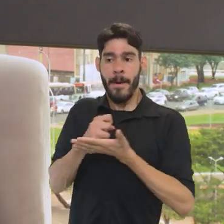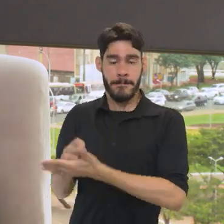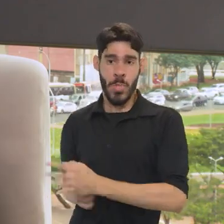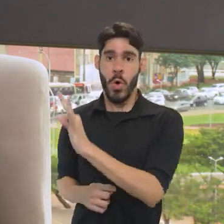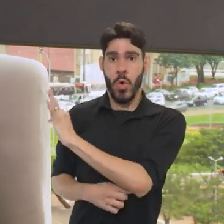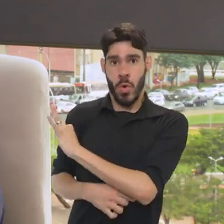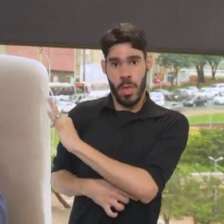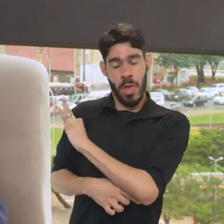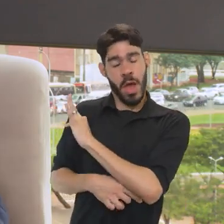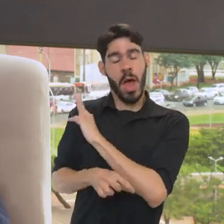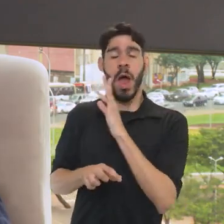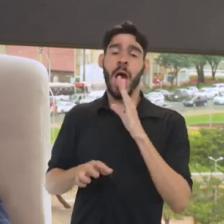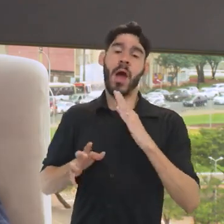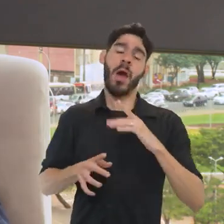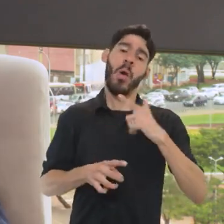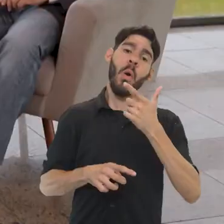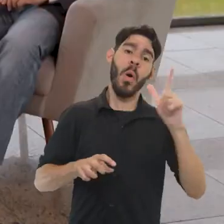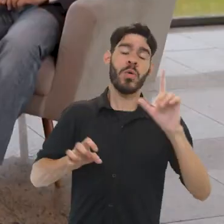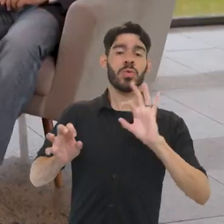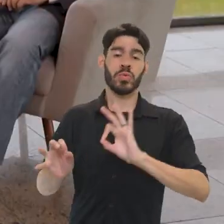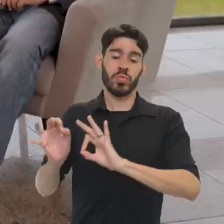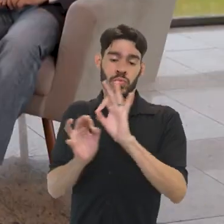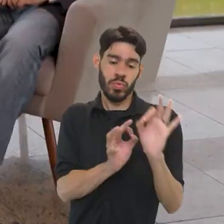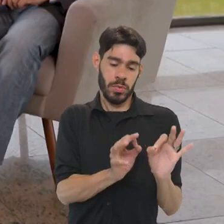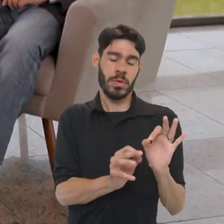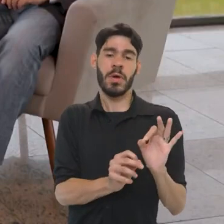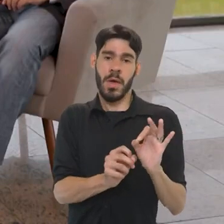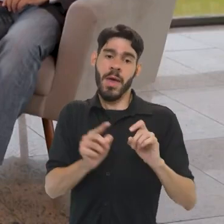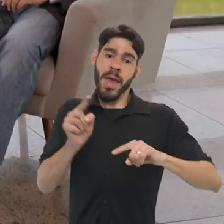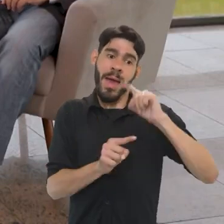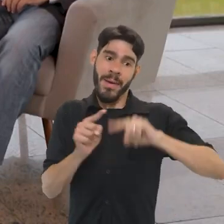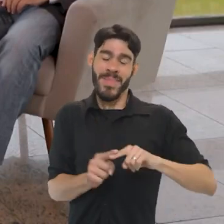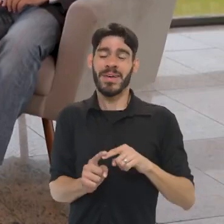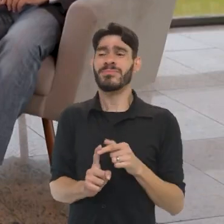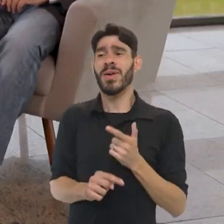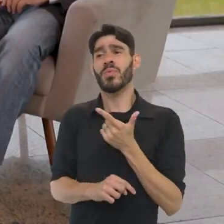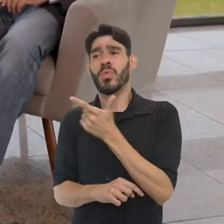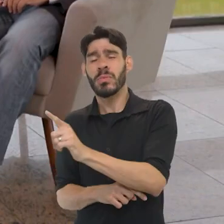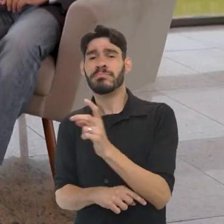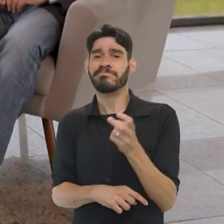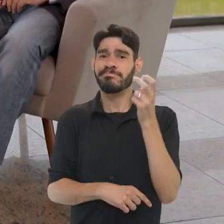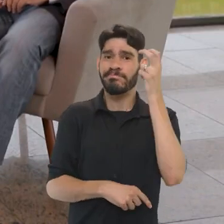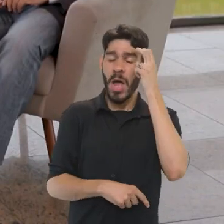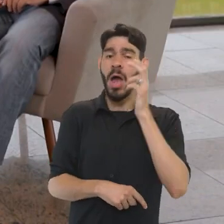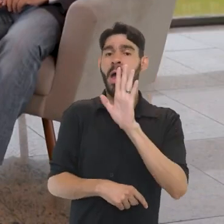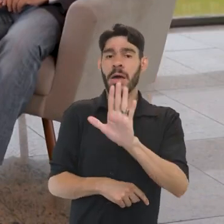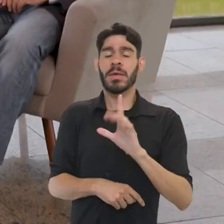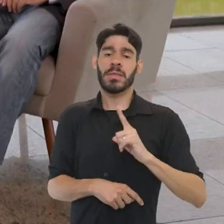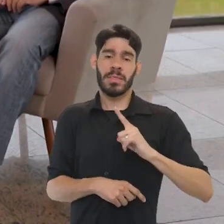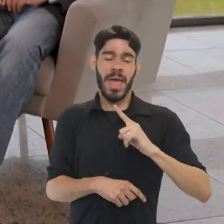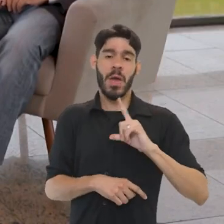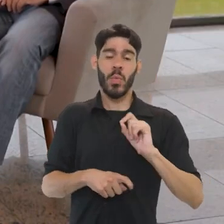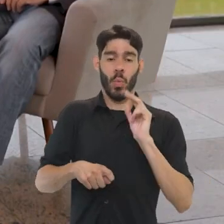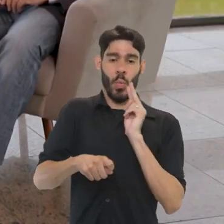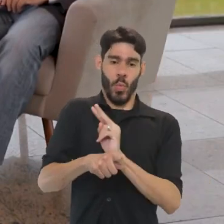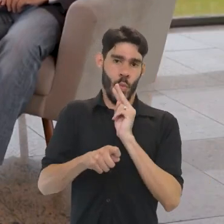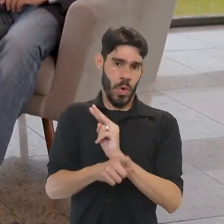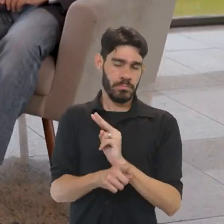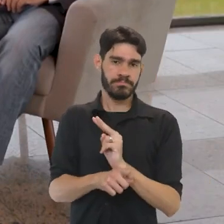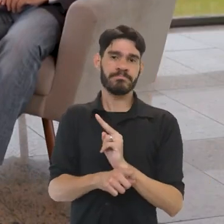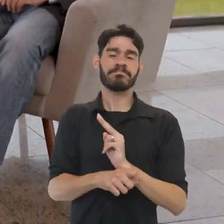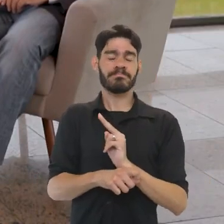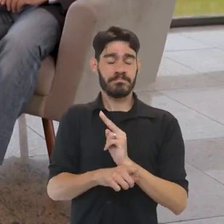outros casos apenas uma parceria de acompanhamento. Então, é assim que funciona na parte do material. Na parte do imaterial, a gente tem ali a